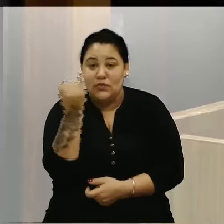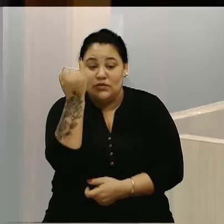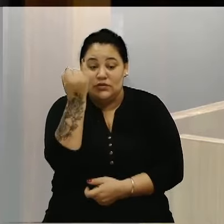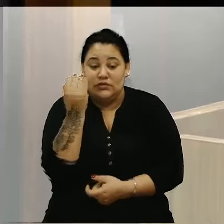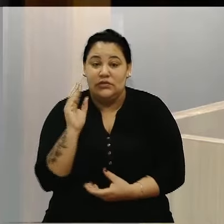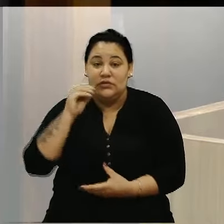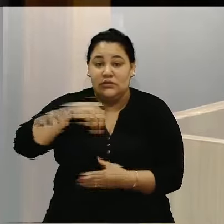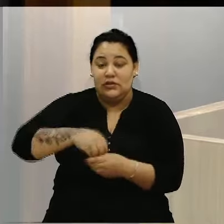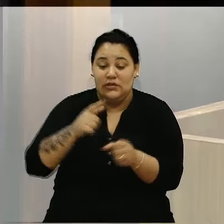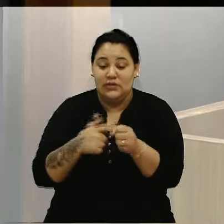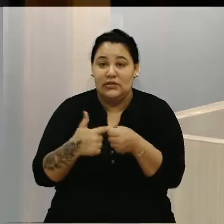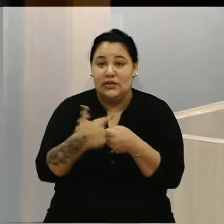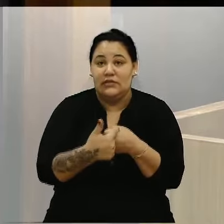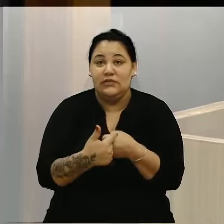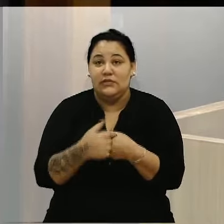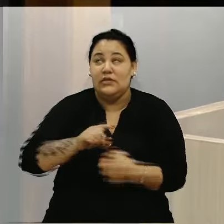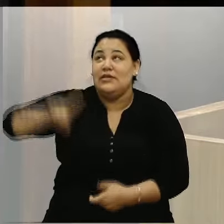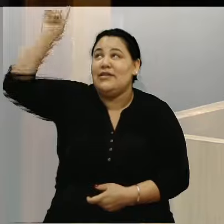abençoe a todos